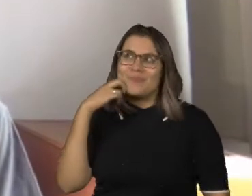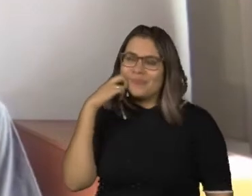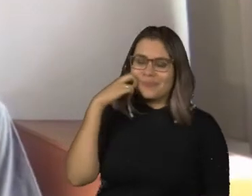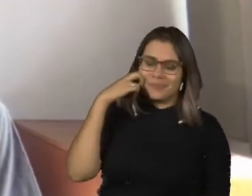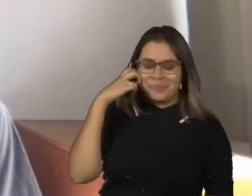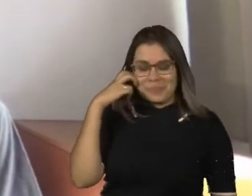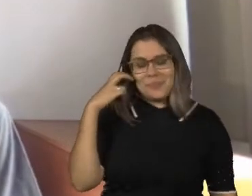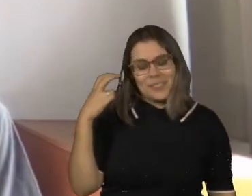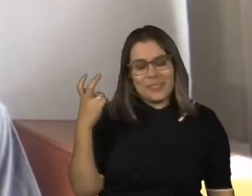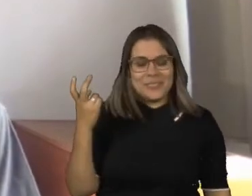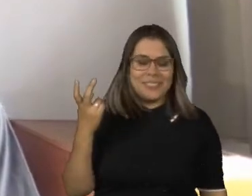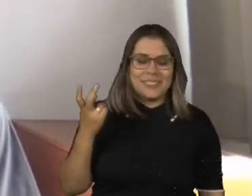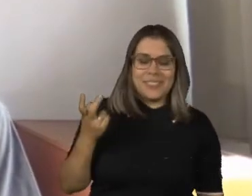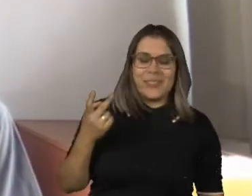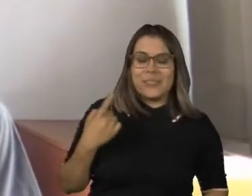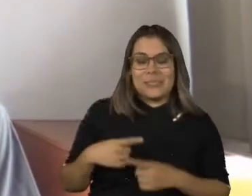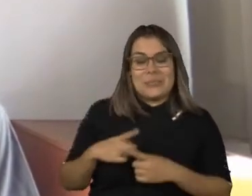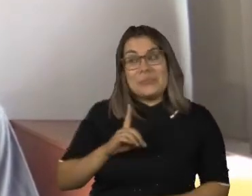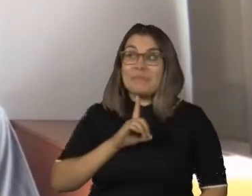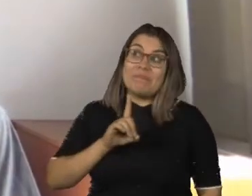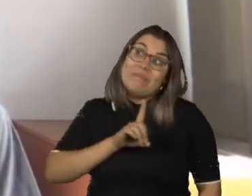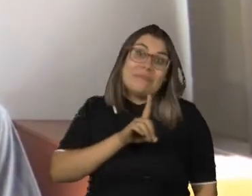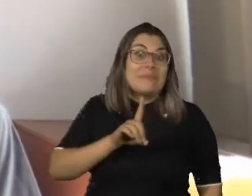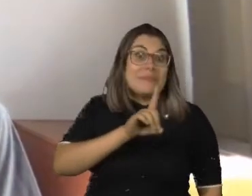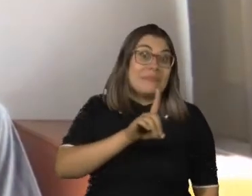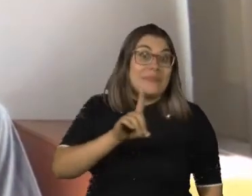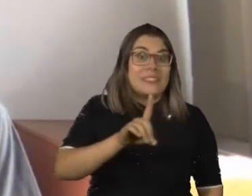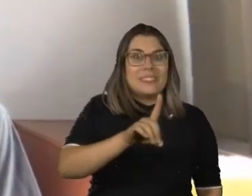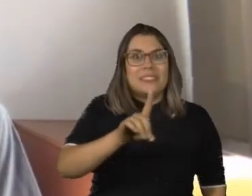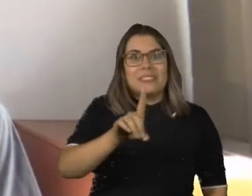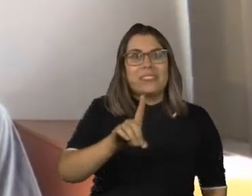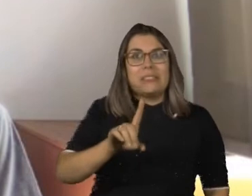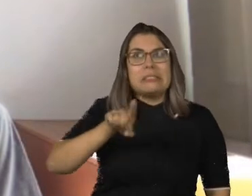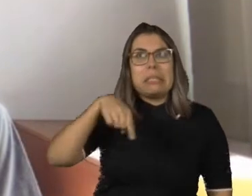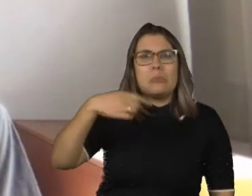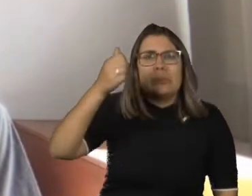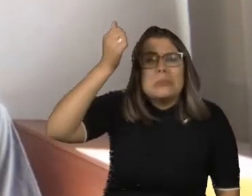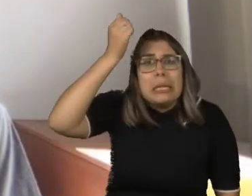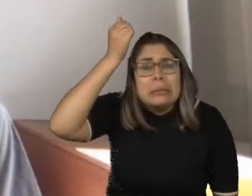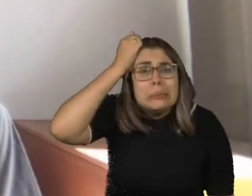sorriso de canto de boca e saí de perto. Depois, eu me arrependi. Eu devia ter falado,